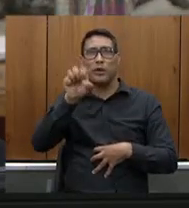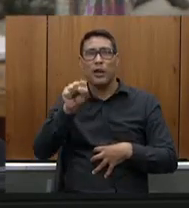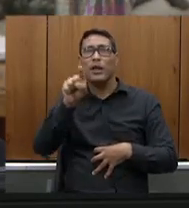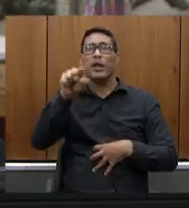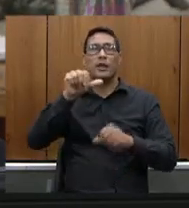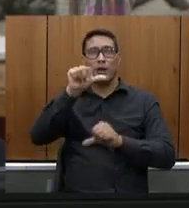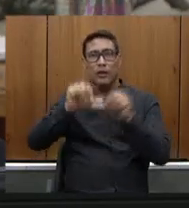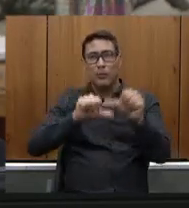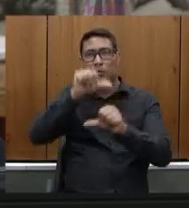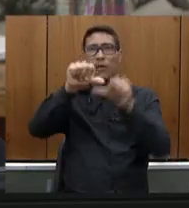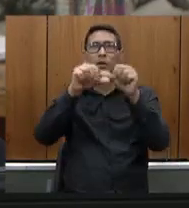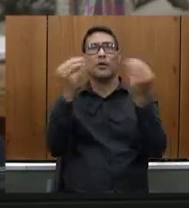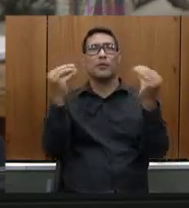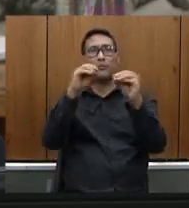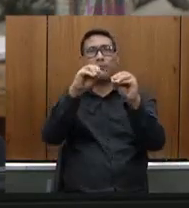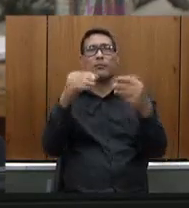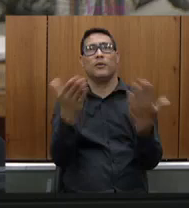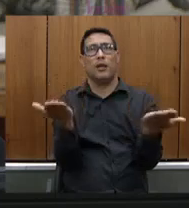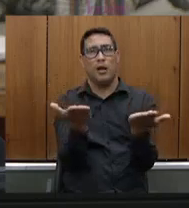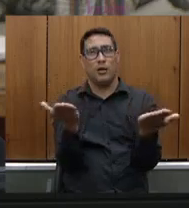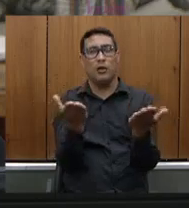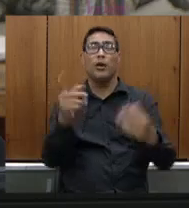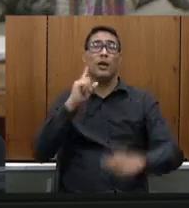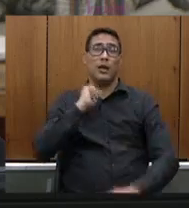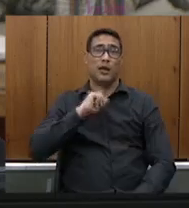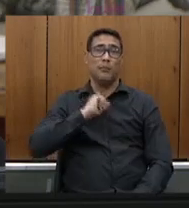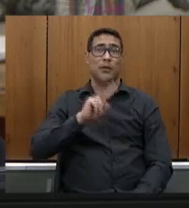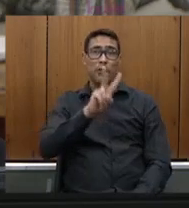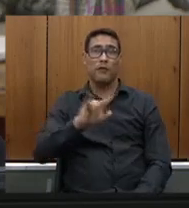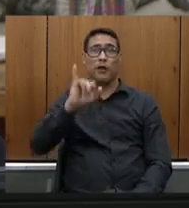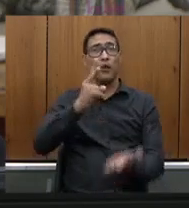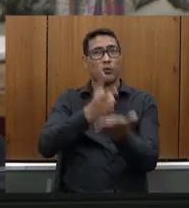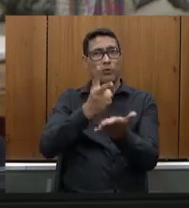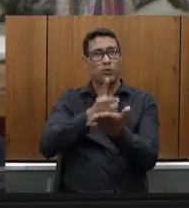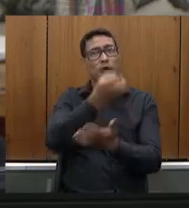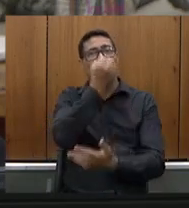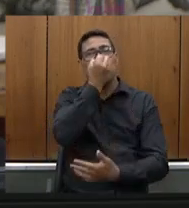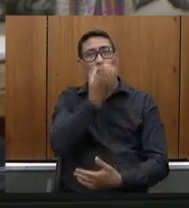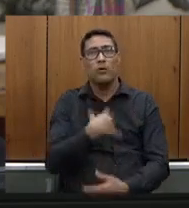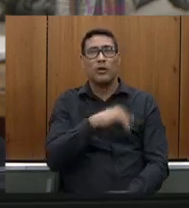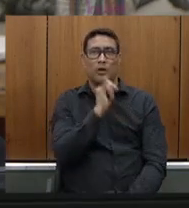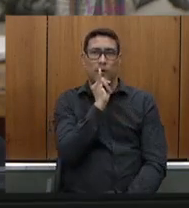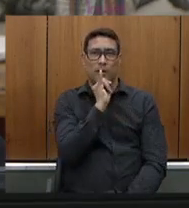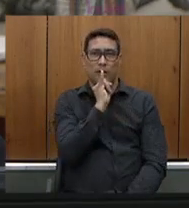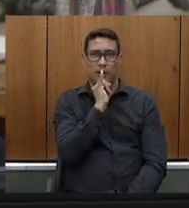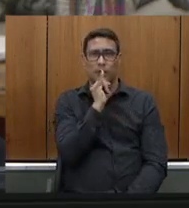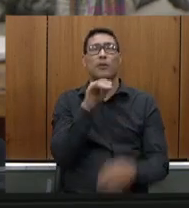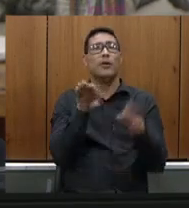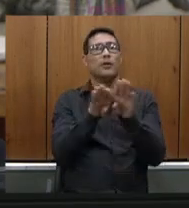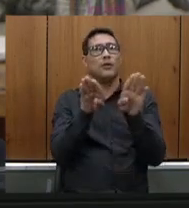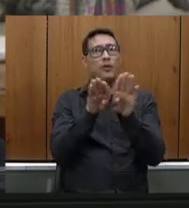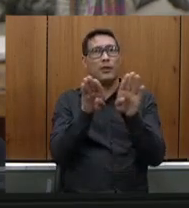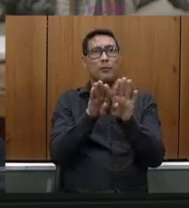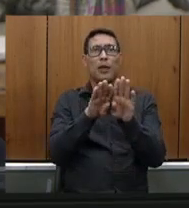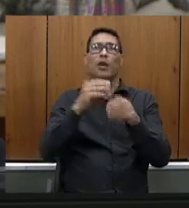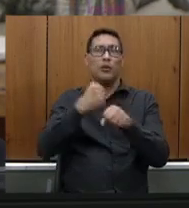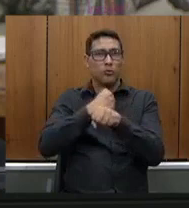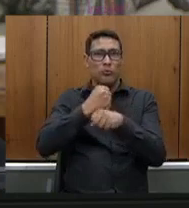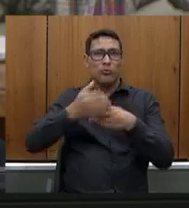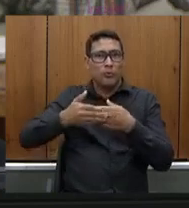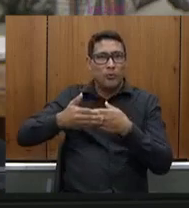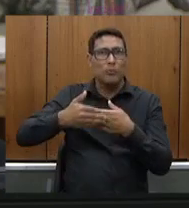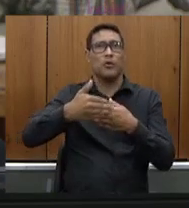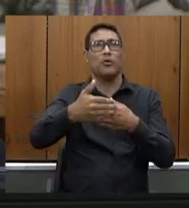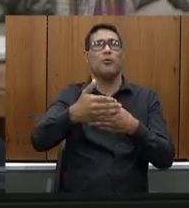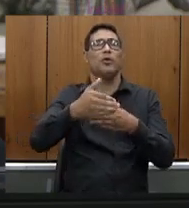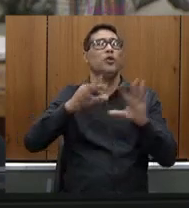sendo implementadas agora certamente Minas vai continuar sendo o exemplo e vai ser ainda mais um destaque nos próximos anos por tudo